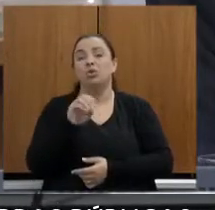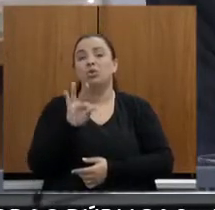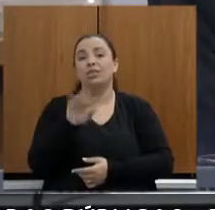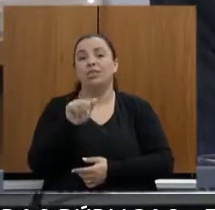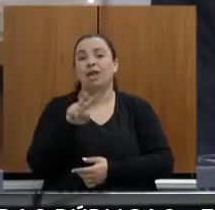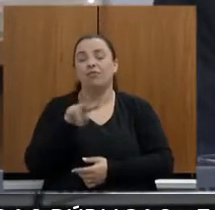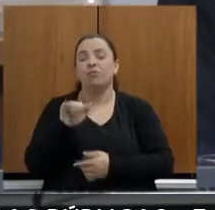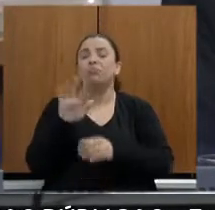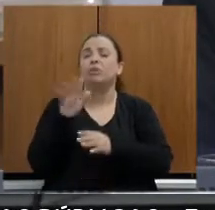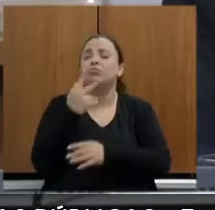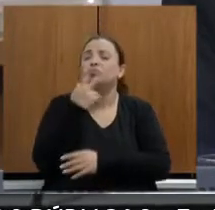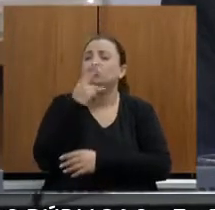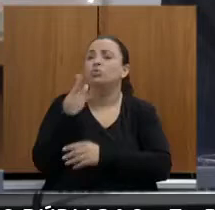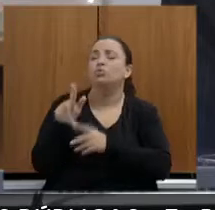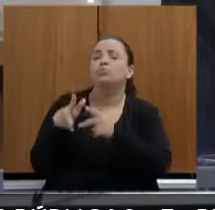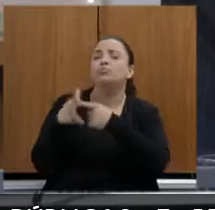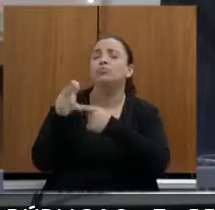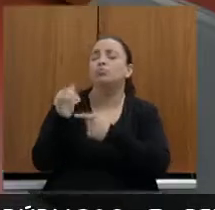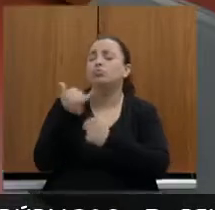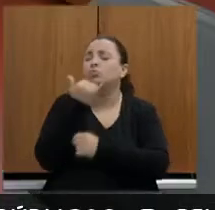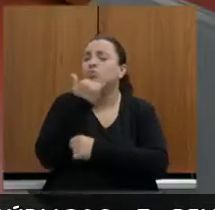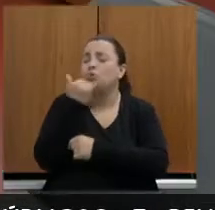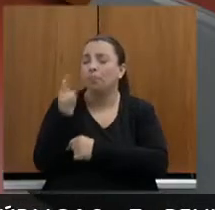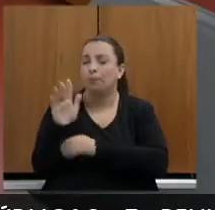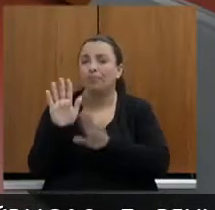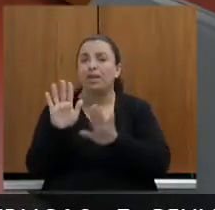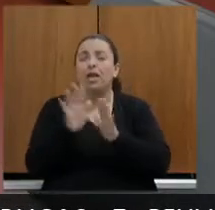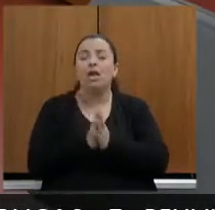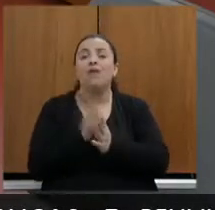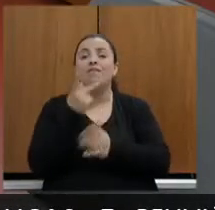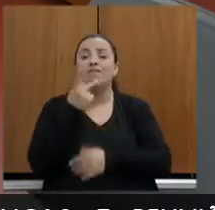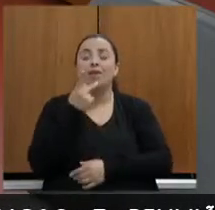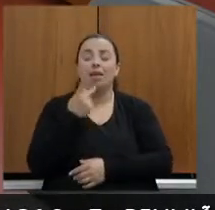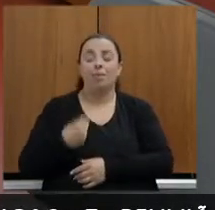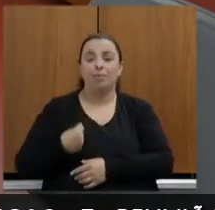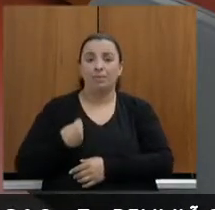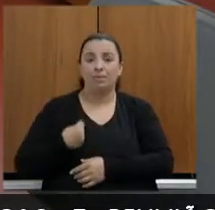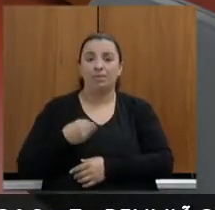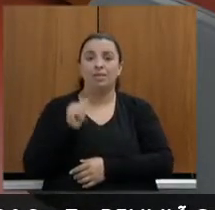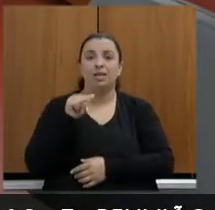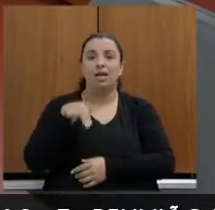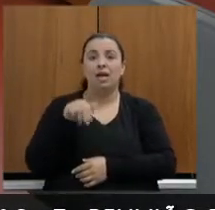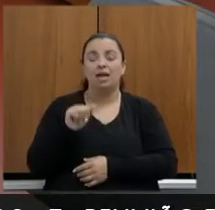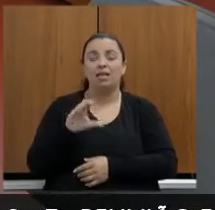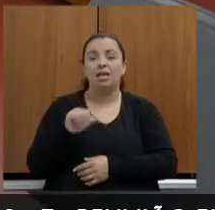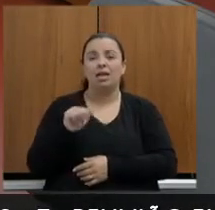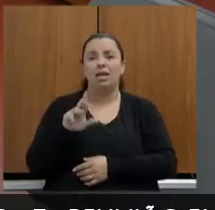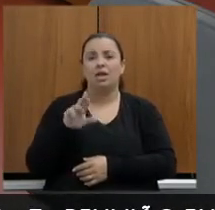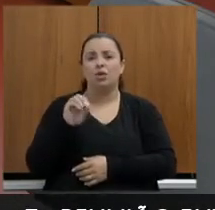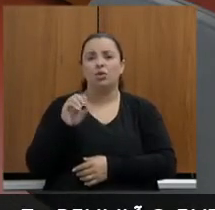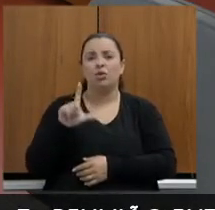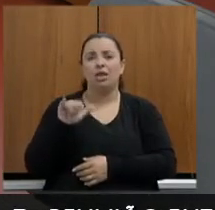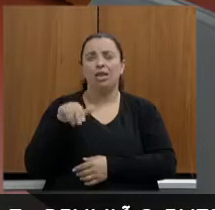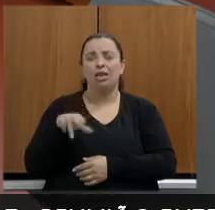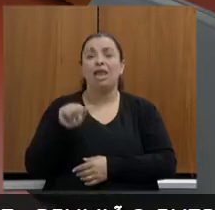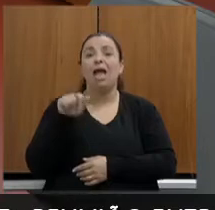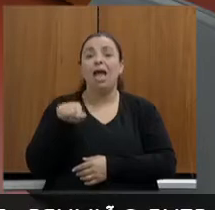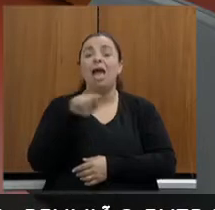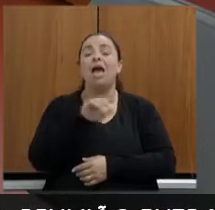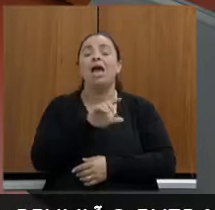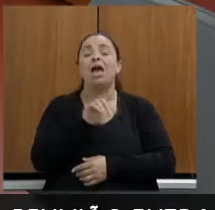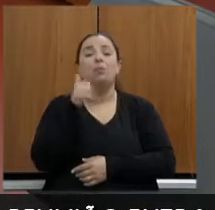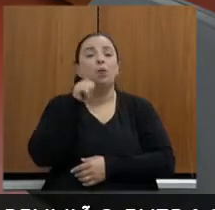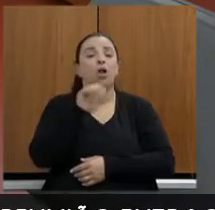minutinho, só para registrar ainda, a presença de Ana Carolina Macedo de Marques, Lana, coordenadora